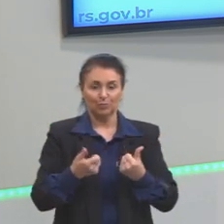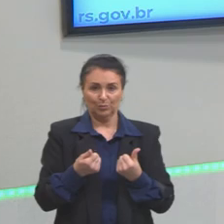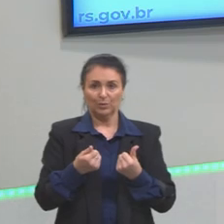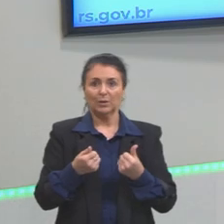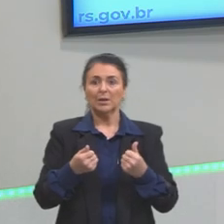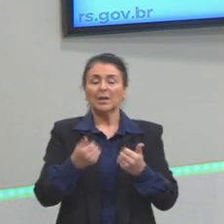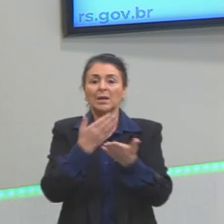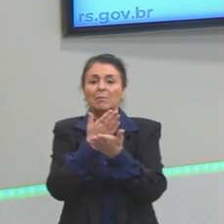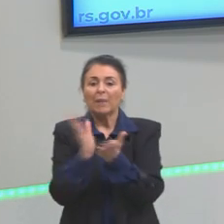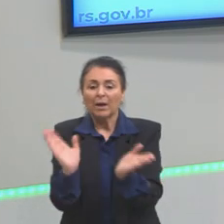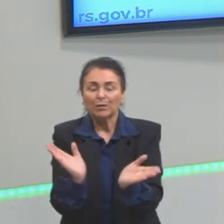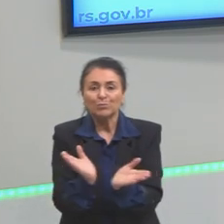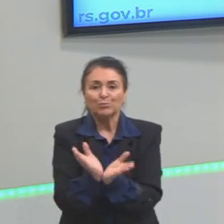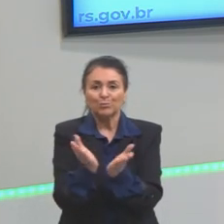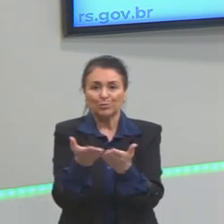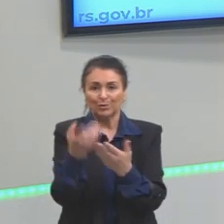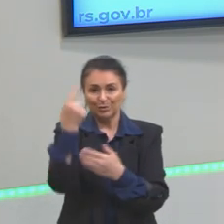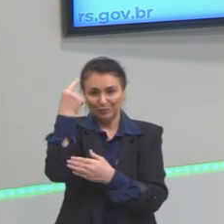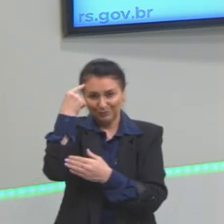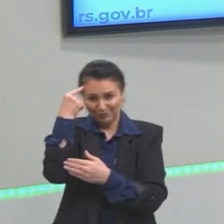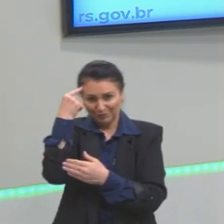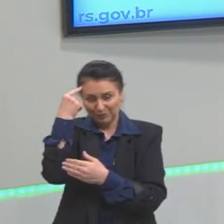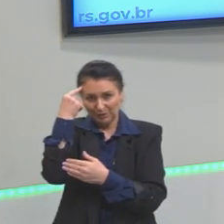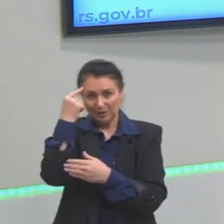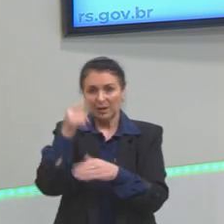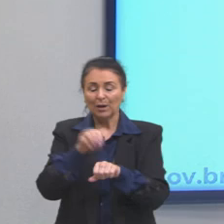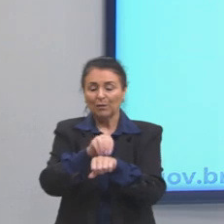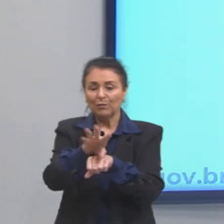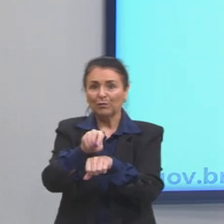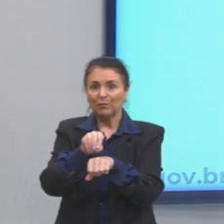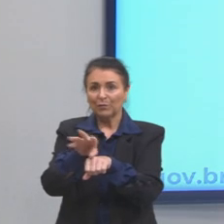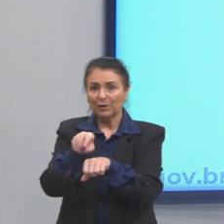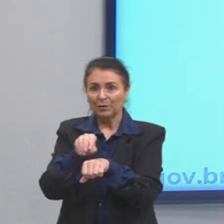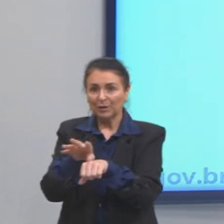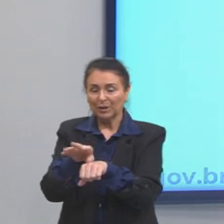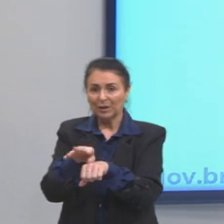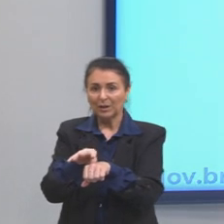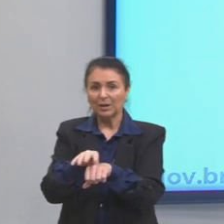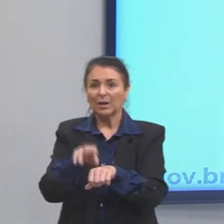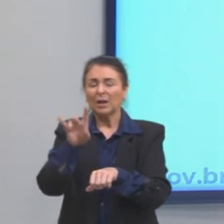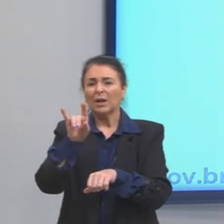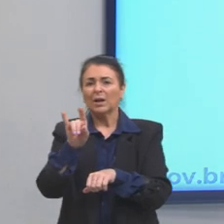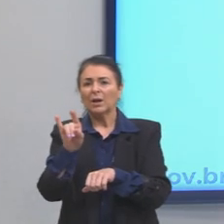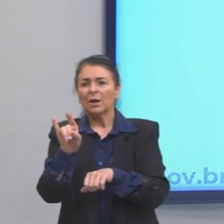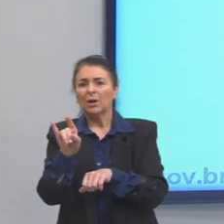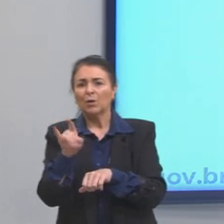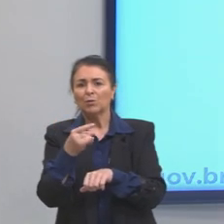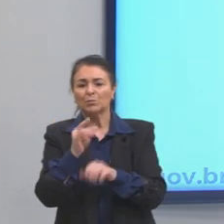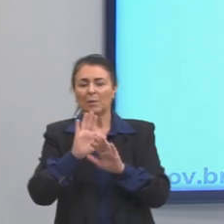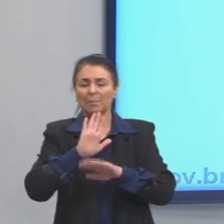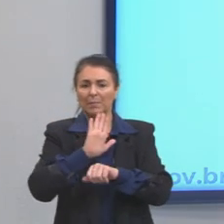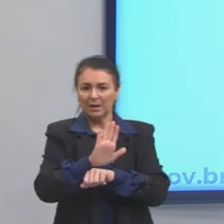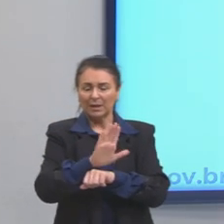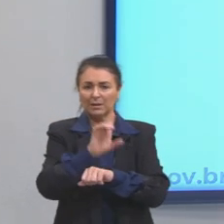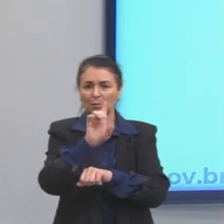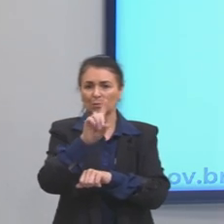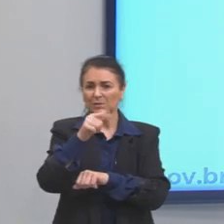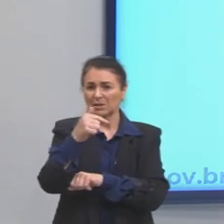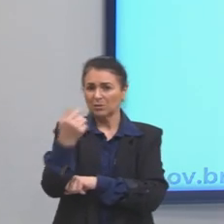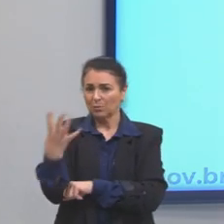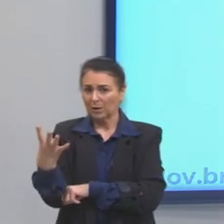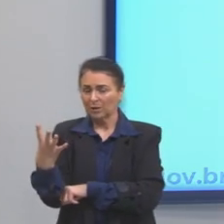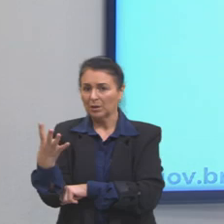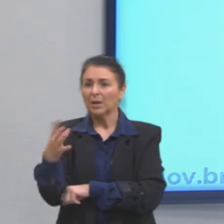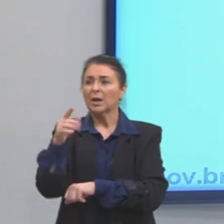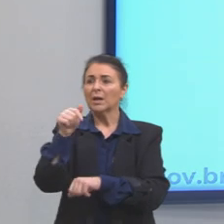perda da coletividade. Certo? Como indicação de filme, deixo esse filme aqui, Última Parada, 174. É um filme franco-brasileiro,